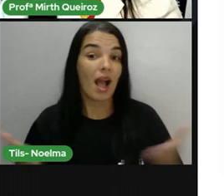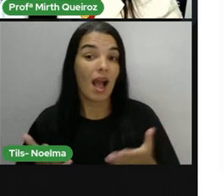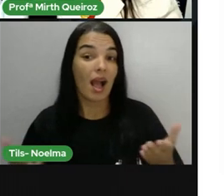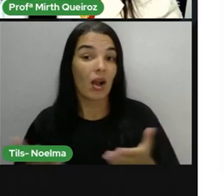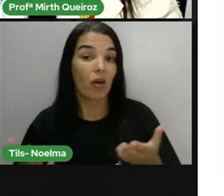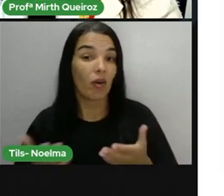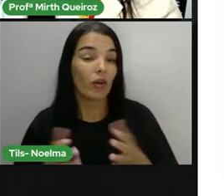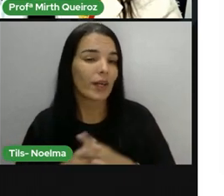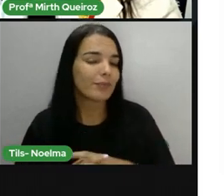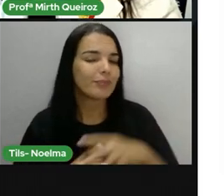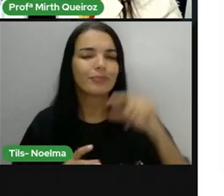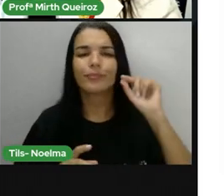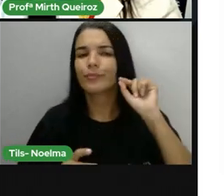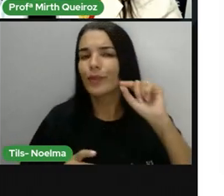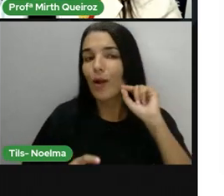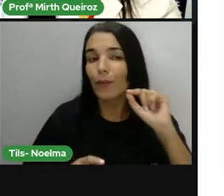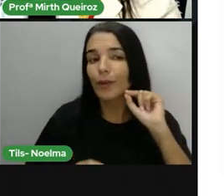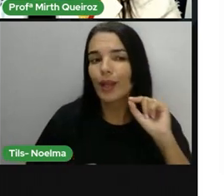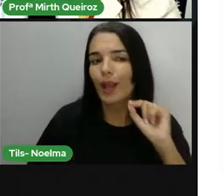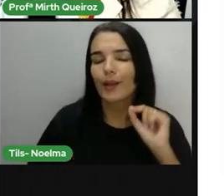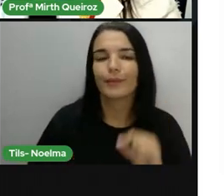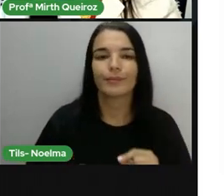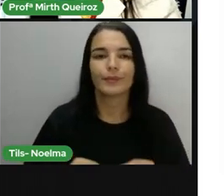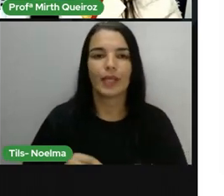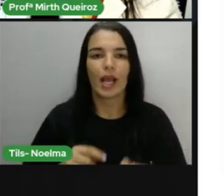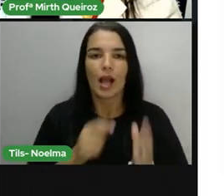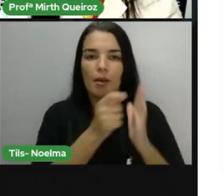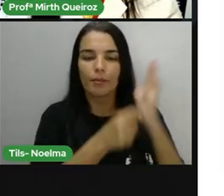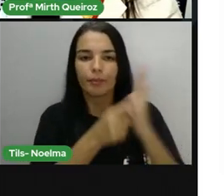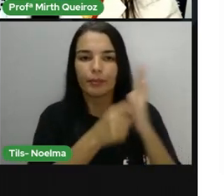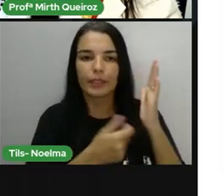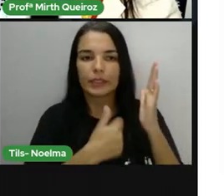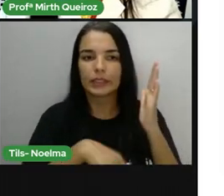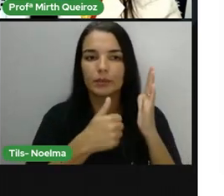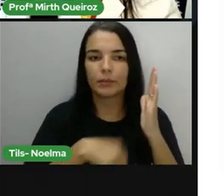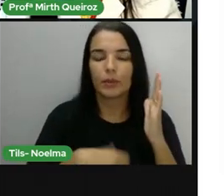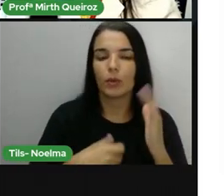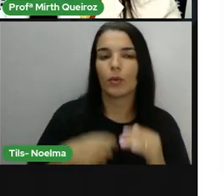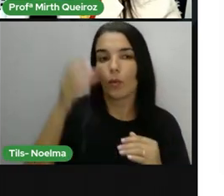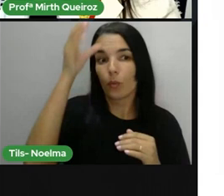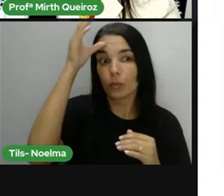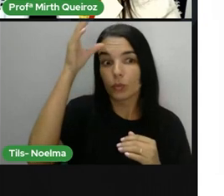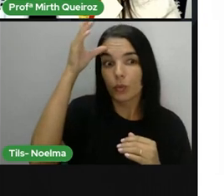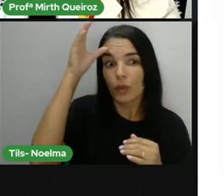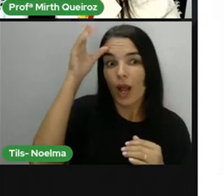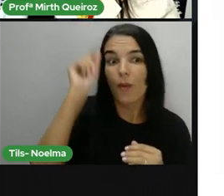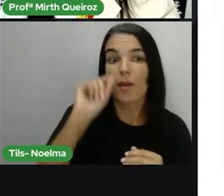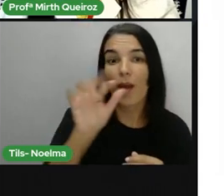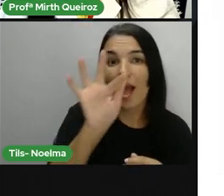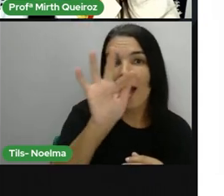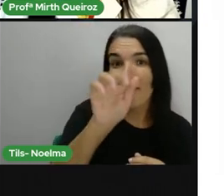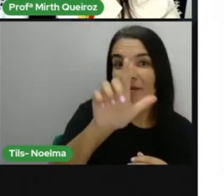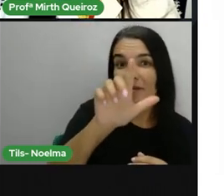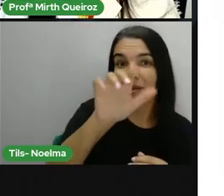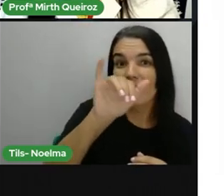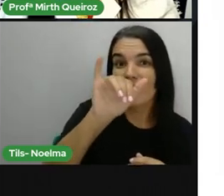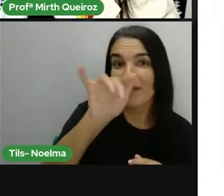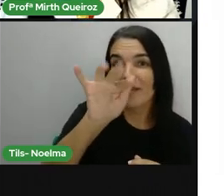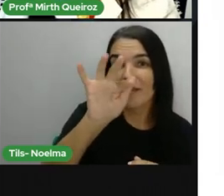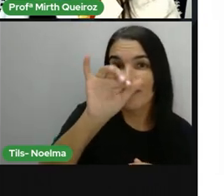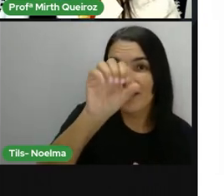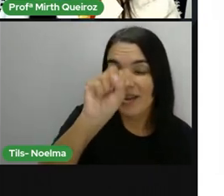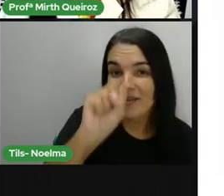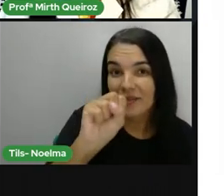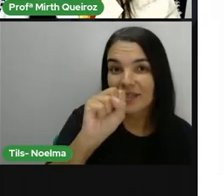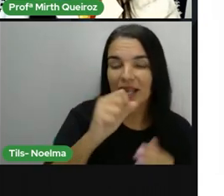Patrimônio cultural imaterial de Feira de Santana, o que a gente tem? Temos aí o Festival Cultural e Literário de Feira de Santana, né? O FLIPS,